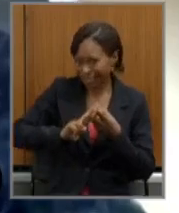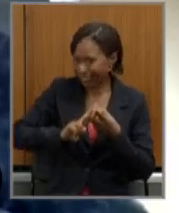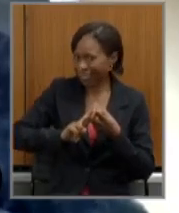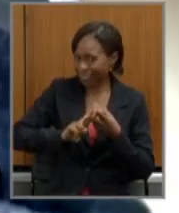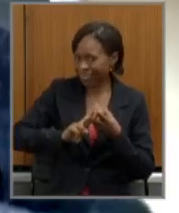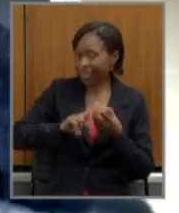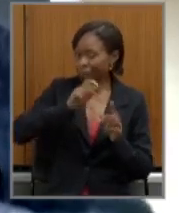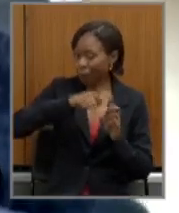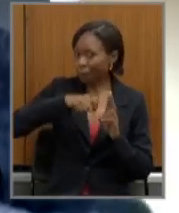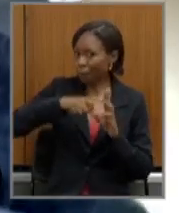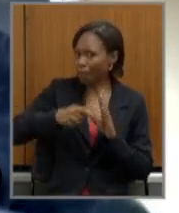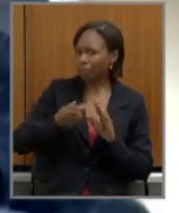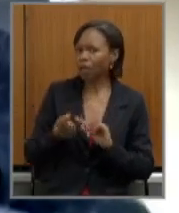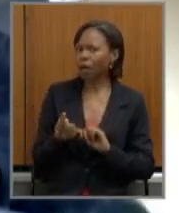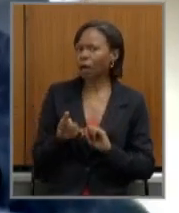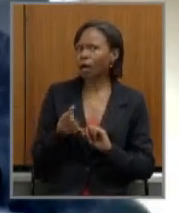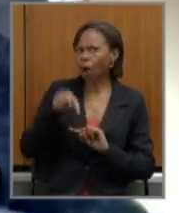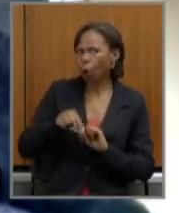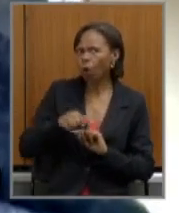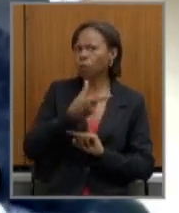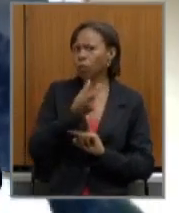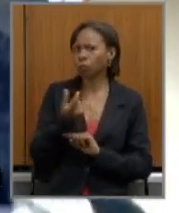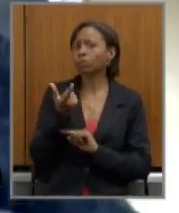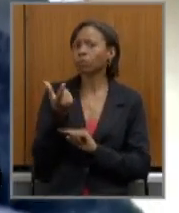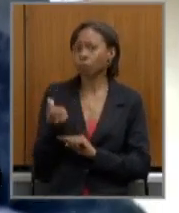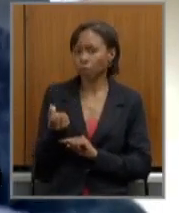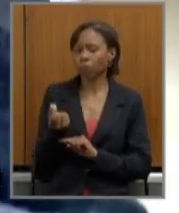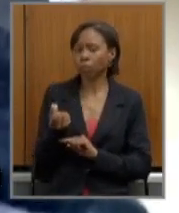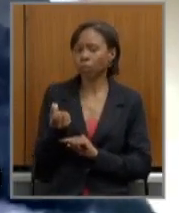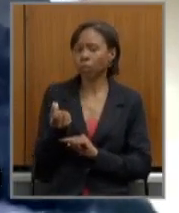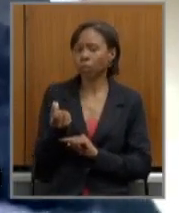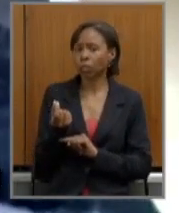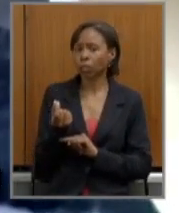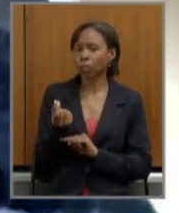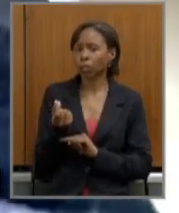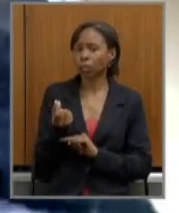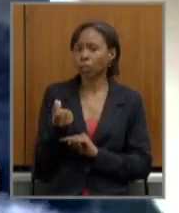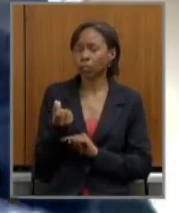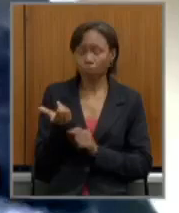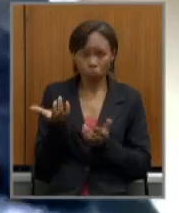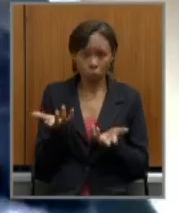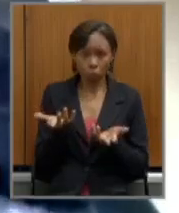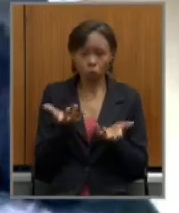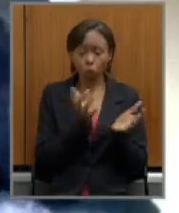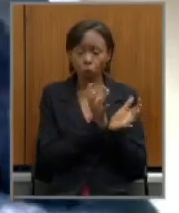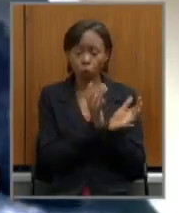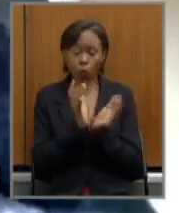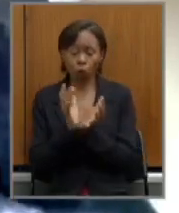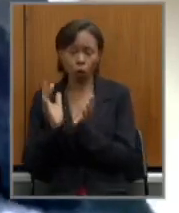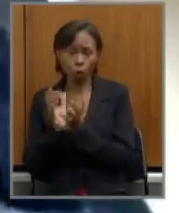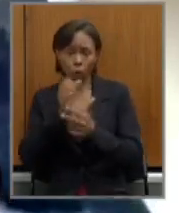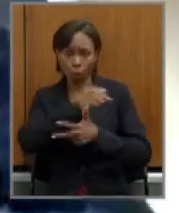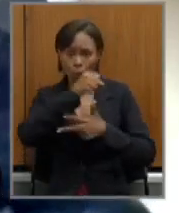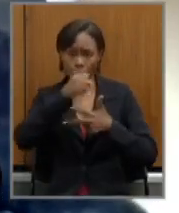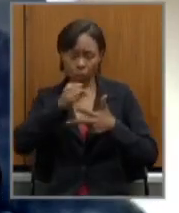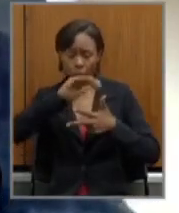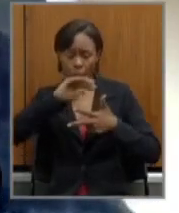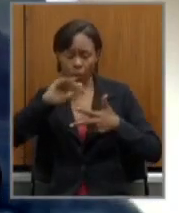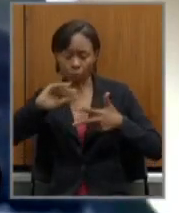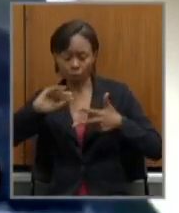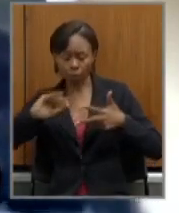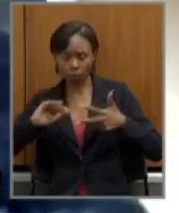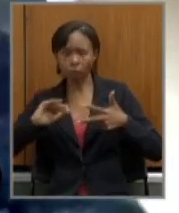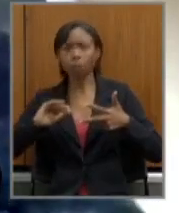em 2020 individualizada por poder o poder executivo separando PM